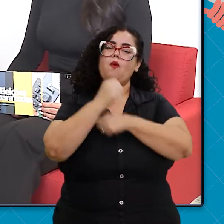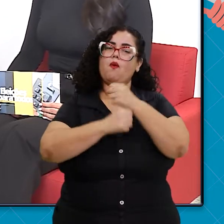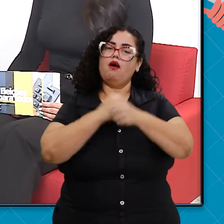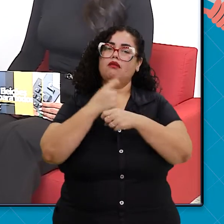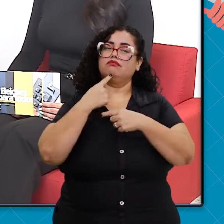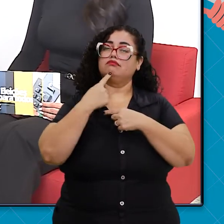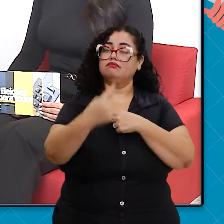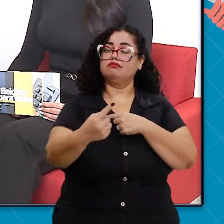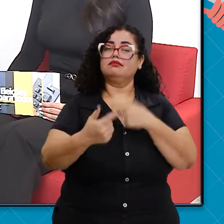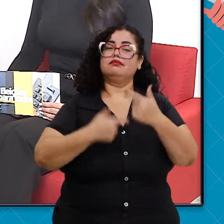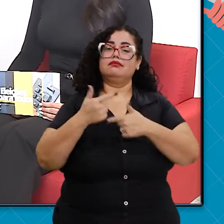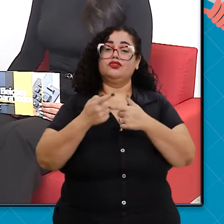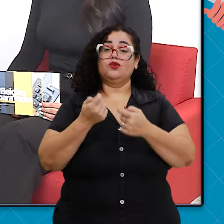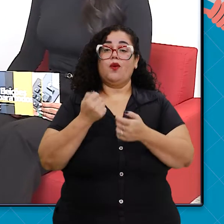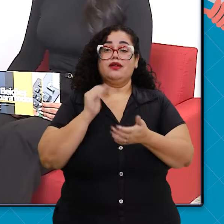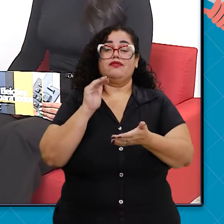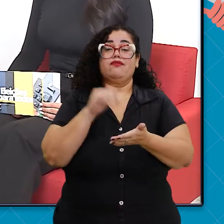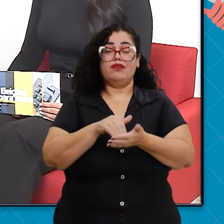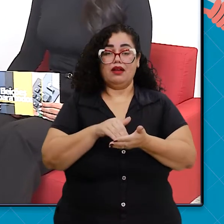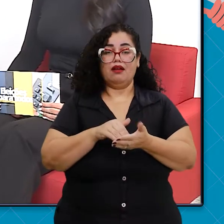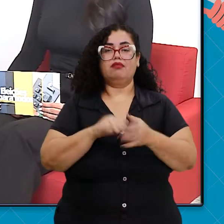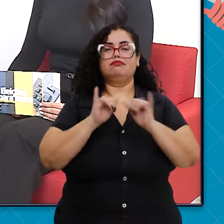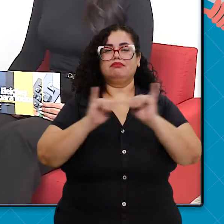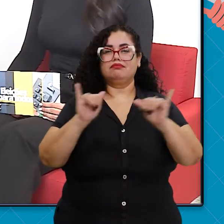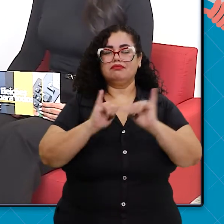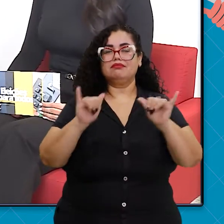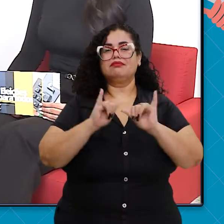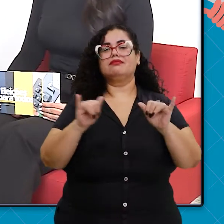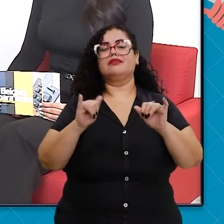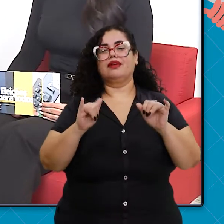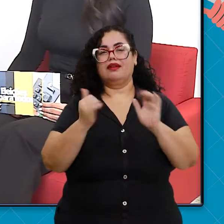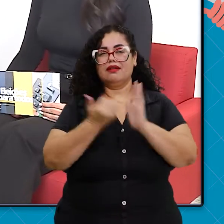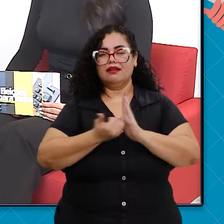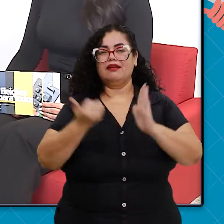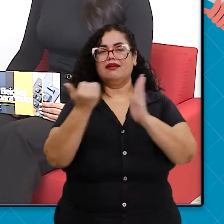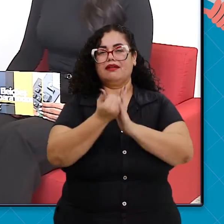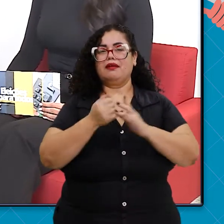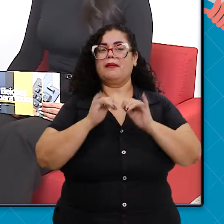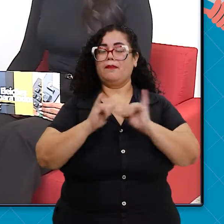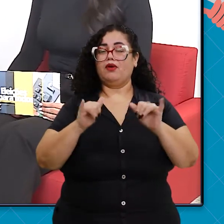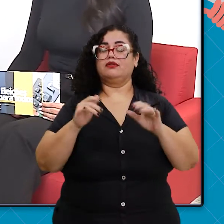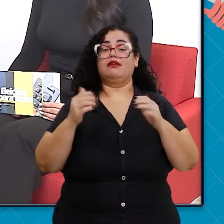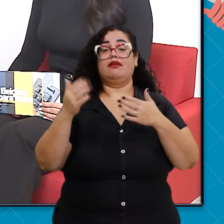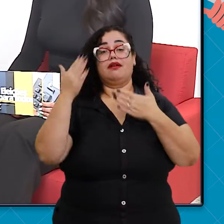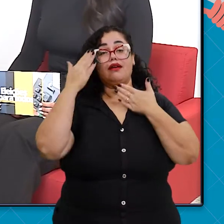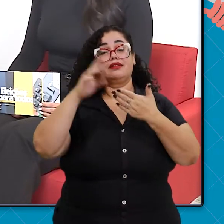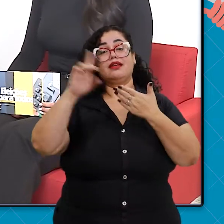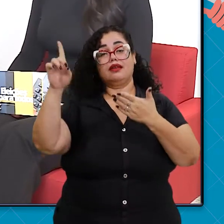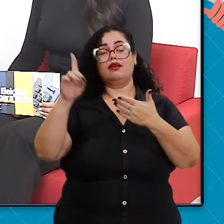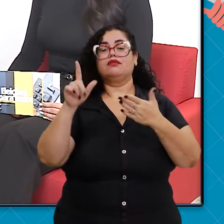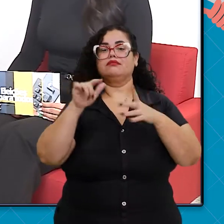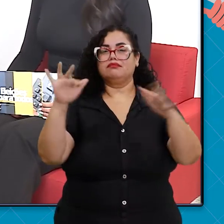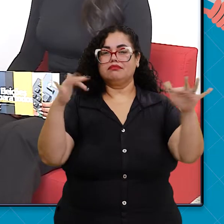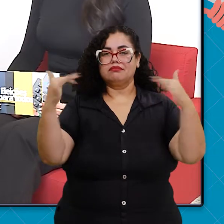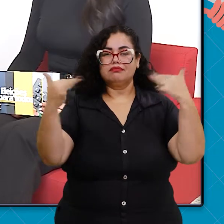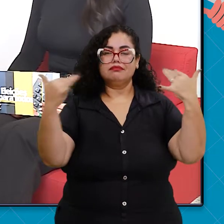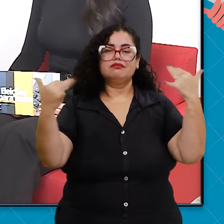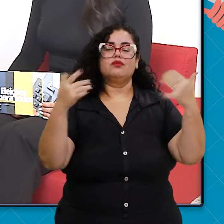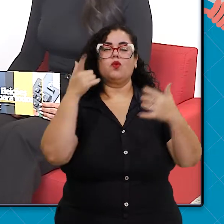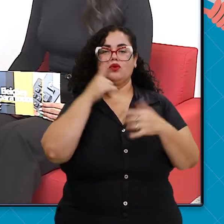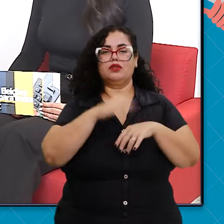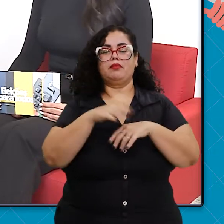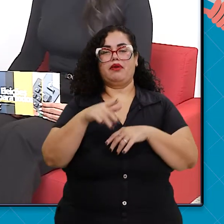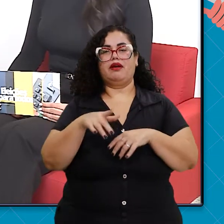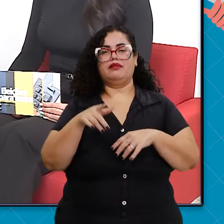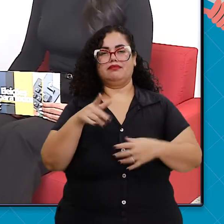e agora nessa reta final a gente faz umas campanhas com mais intensidade e graças a Deus as campanhas estão sendo ouvidas. Para você